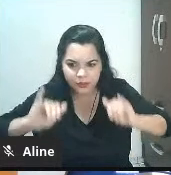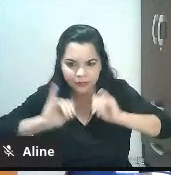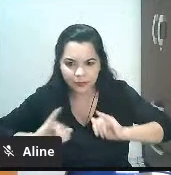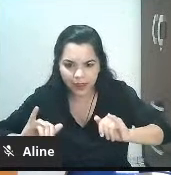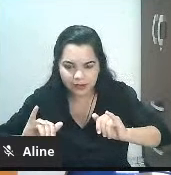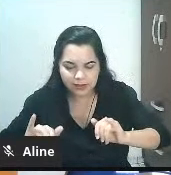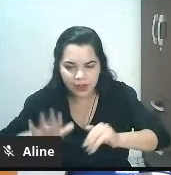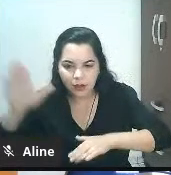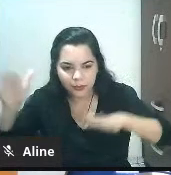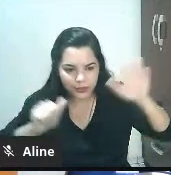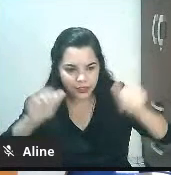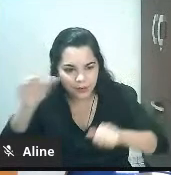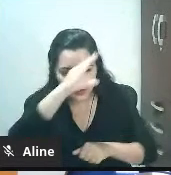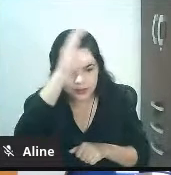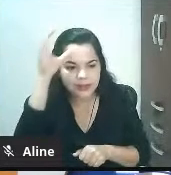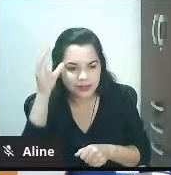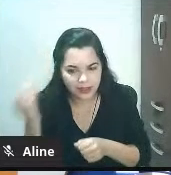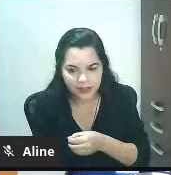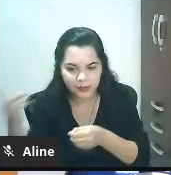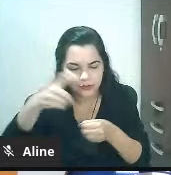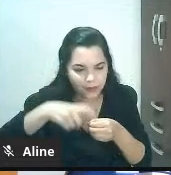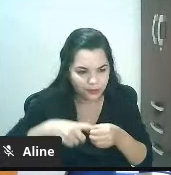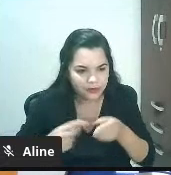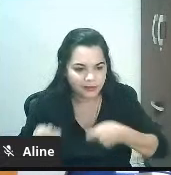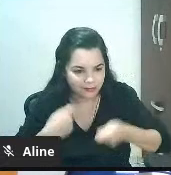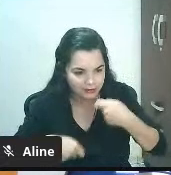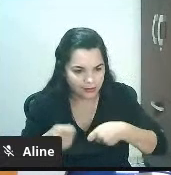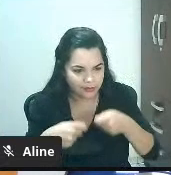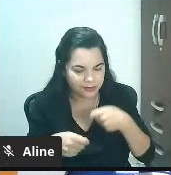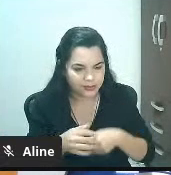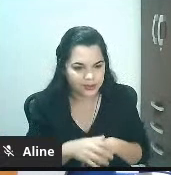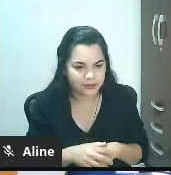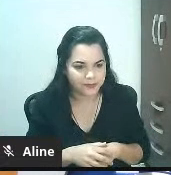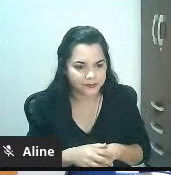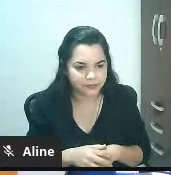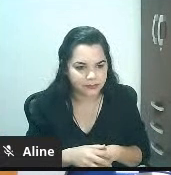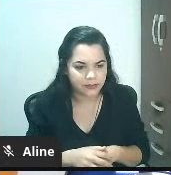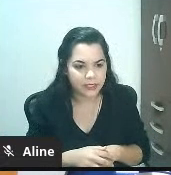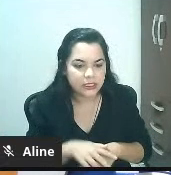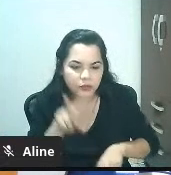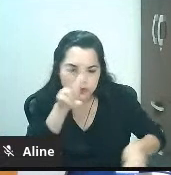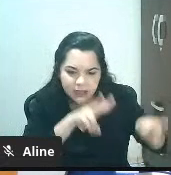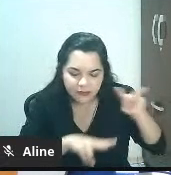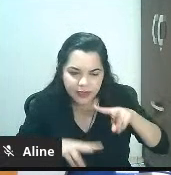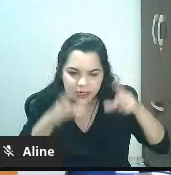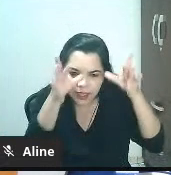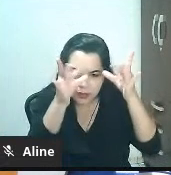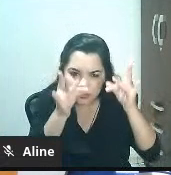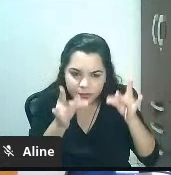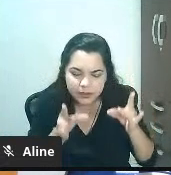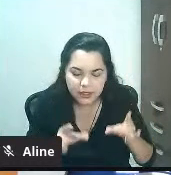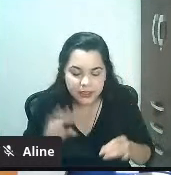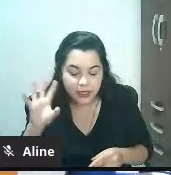ferramentas muito bem então estratégia é você olhar isso com detalhe para você não tomar a decisão errada tá bom